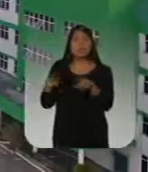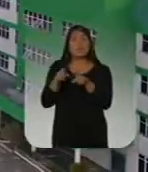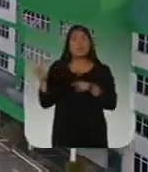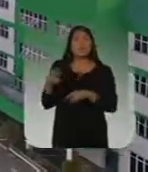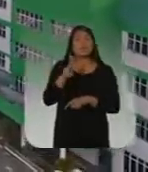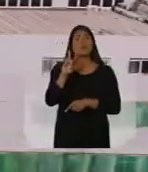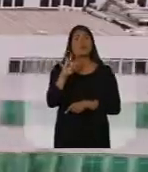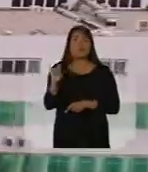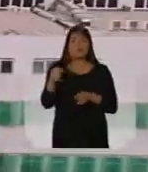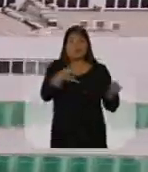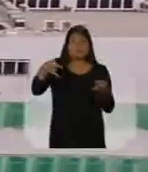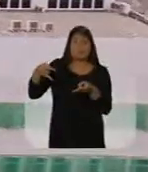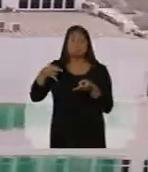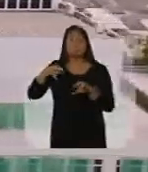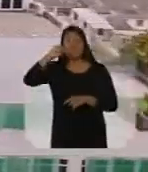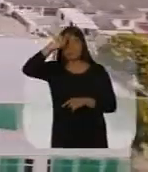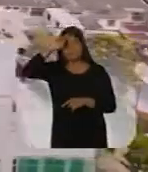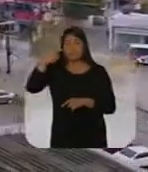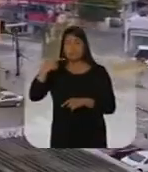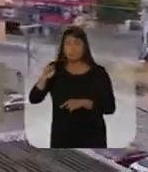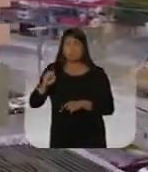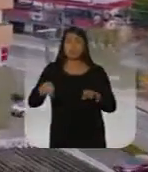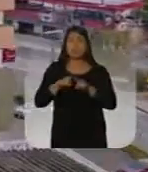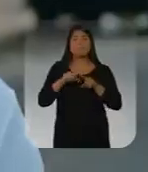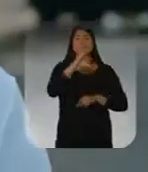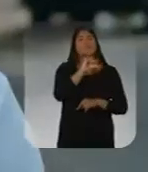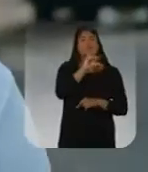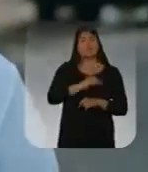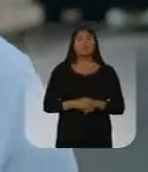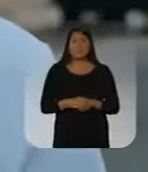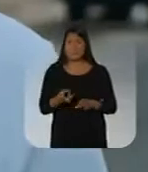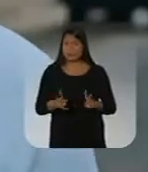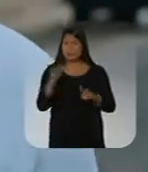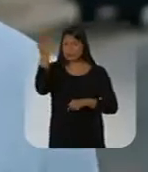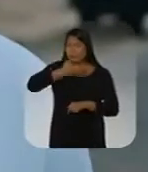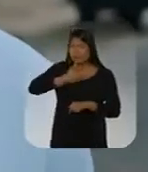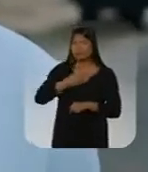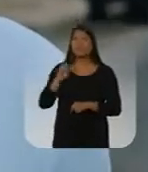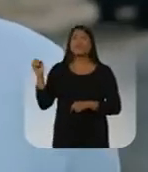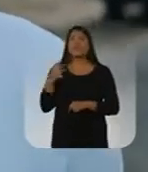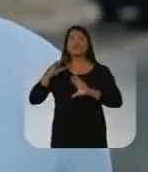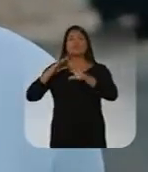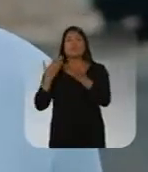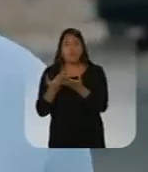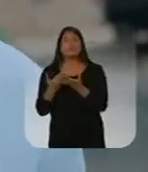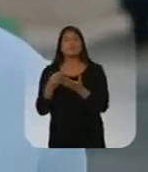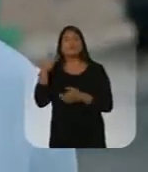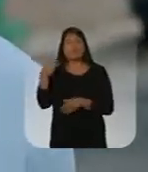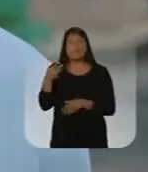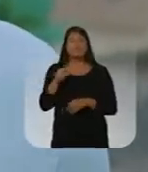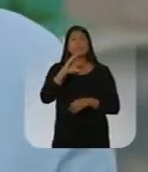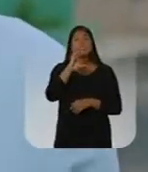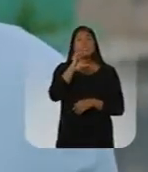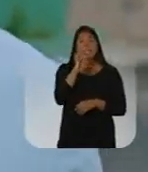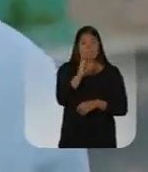Novas UTIs também no 28 de agosto e Francisca Mendes. Bora continuar? 3 novas escolas e um 7.